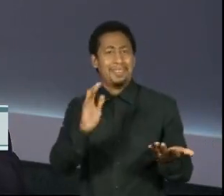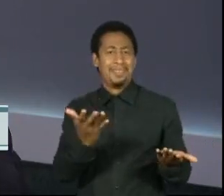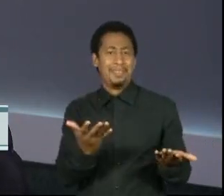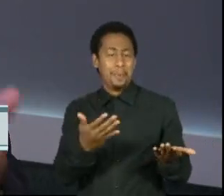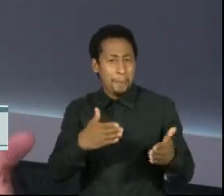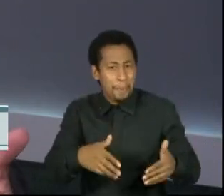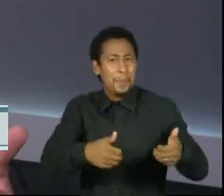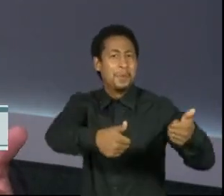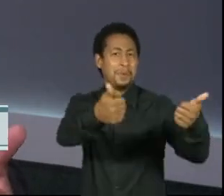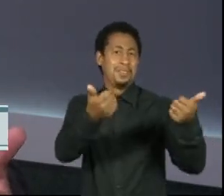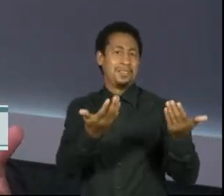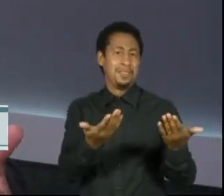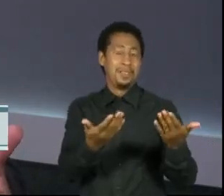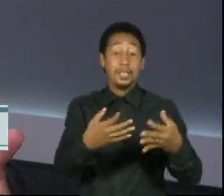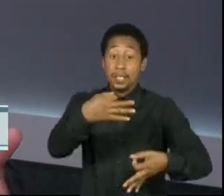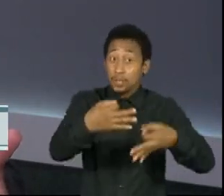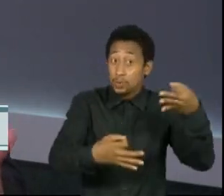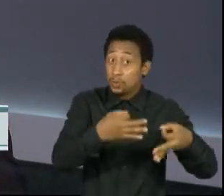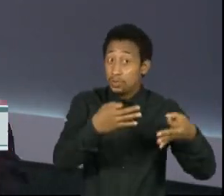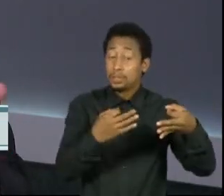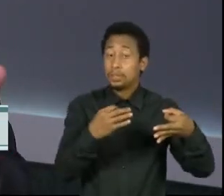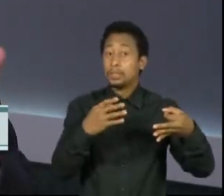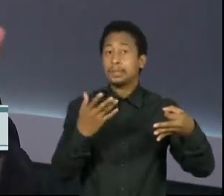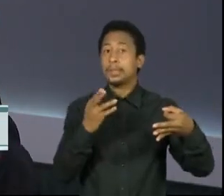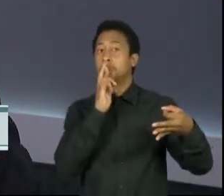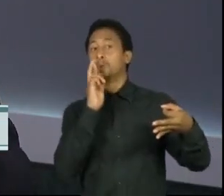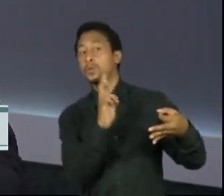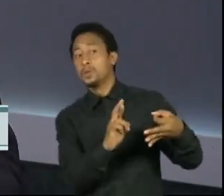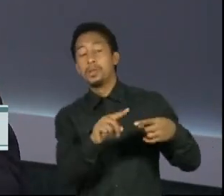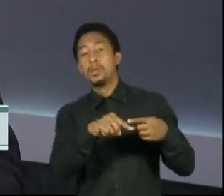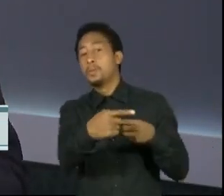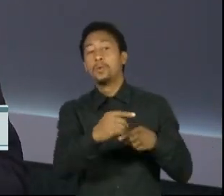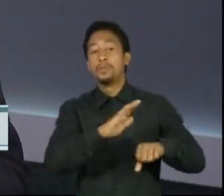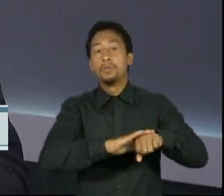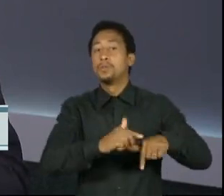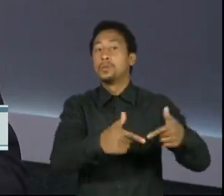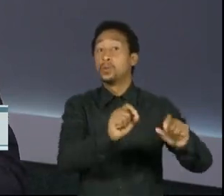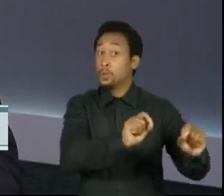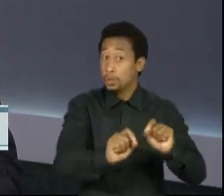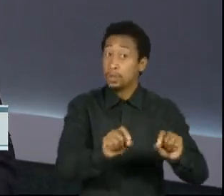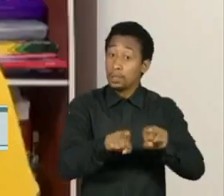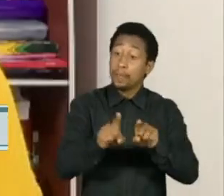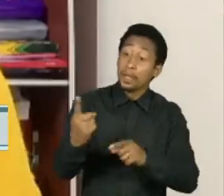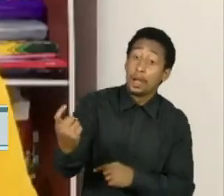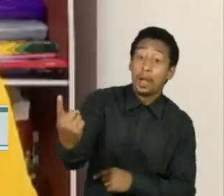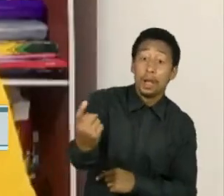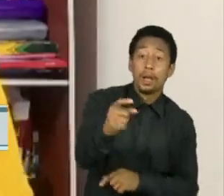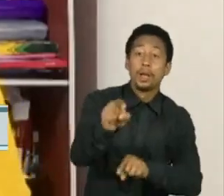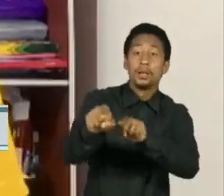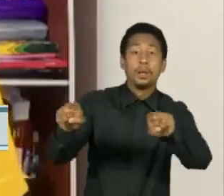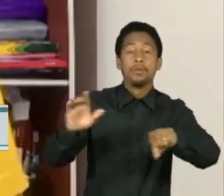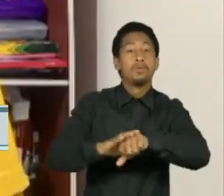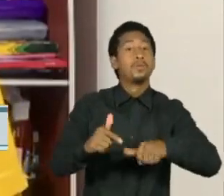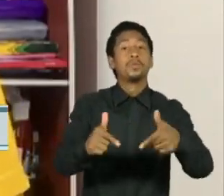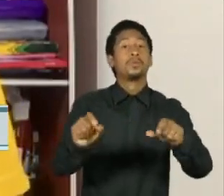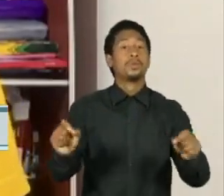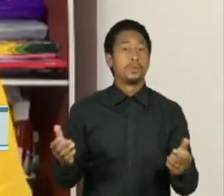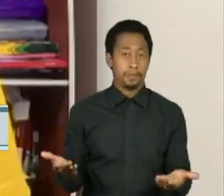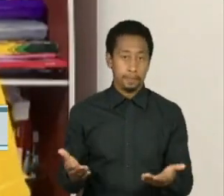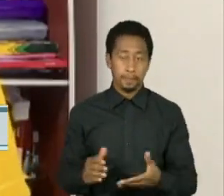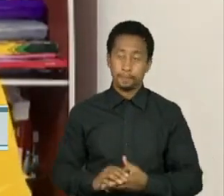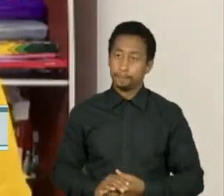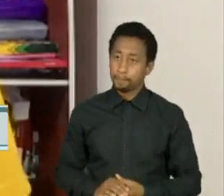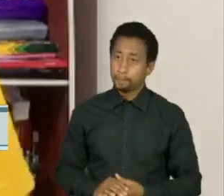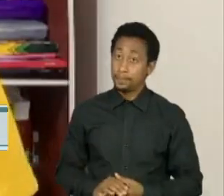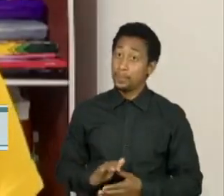a depender da resposta que a justiça brasileira der e a partir também das atitudes individuais de cada um? É preciso que